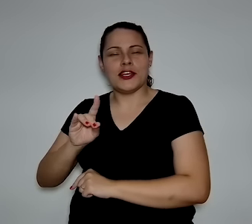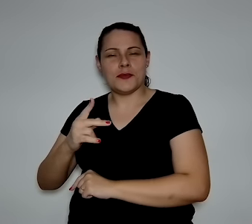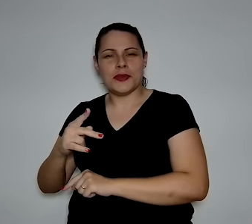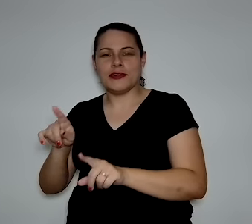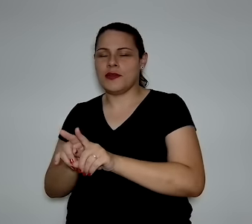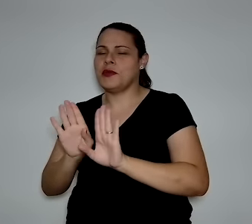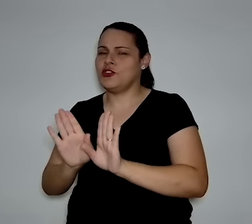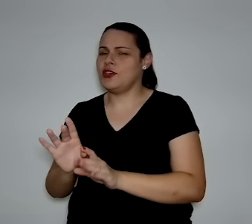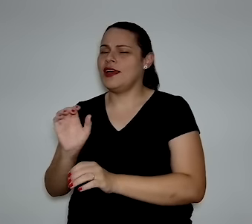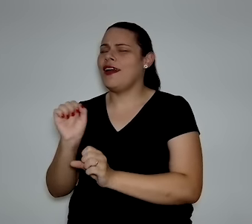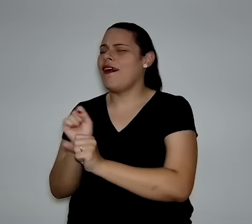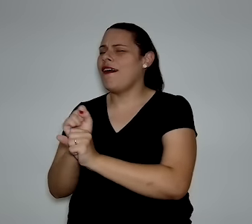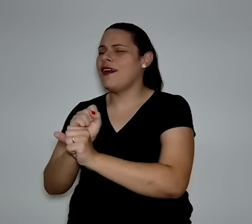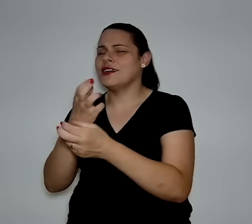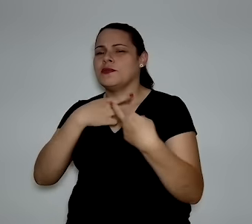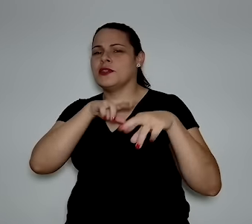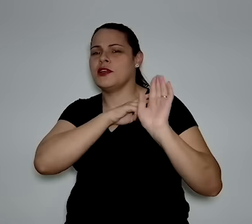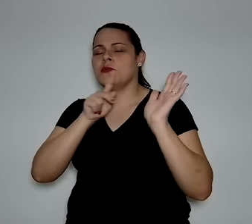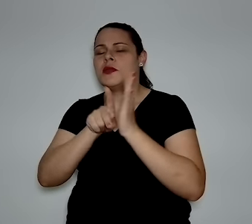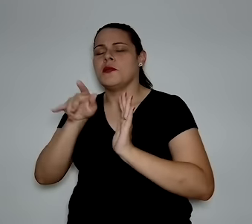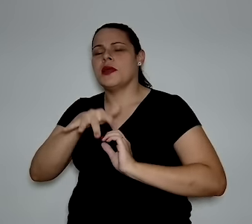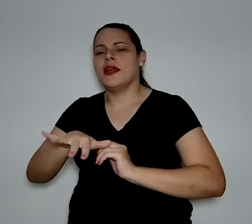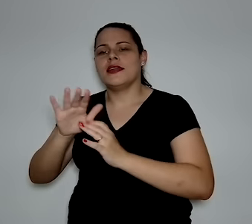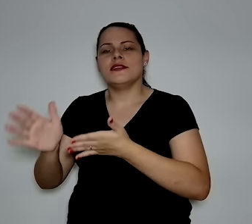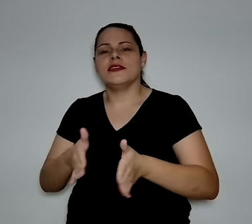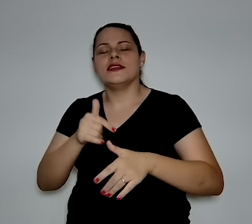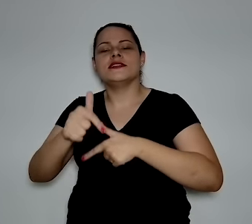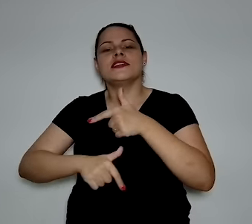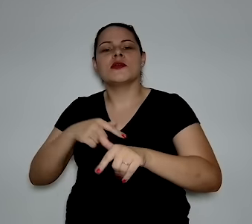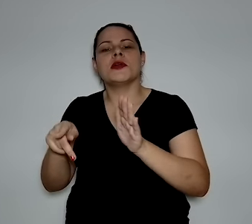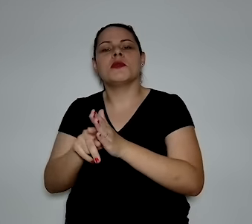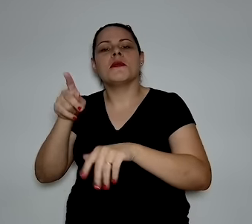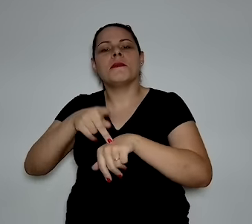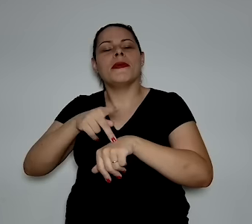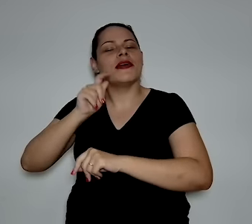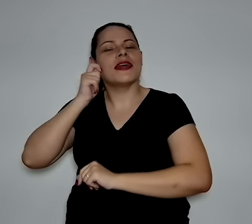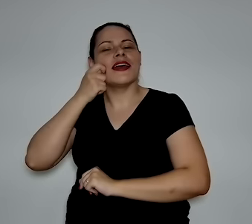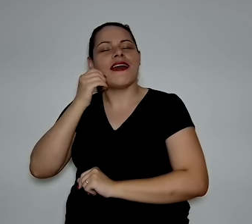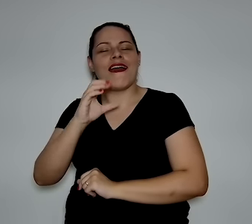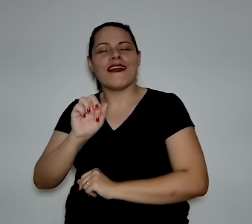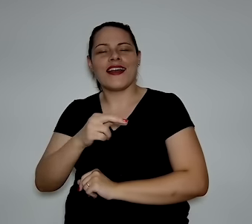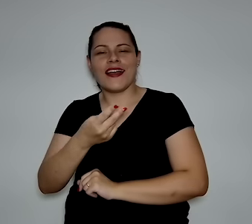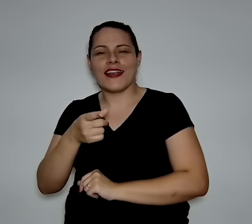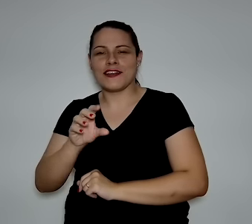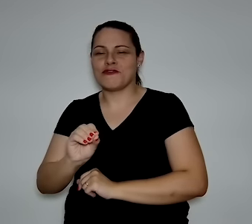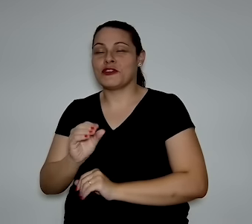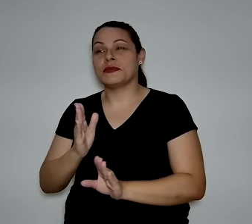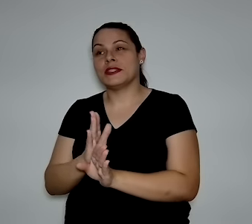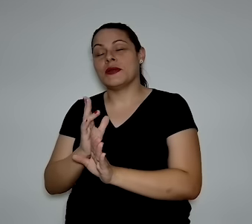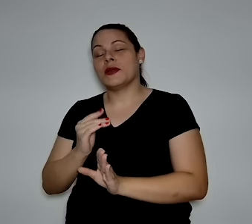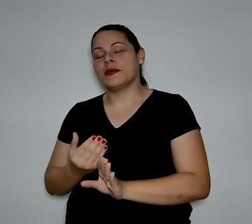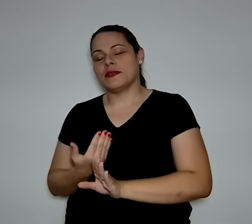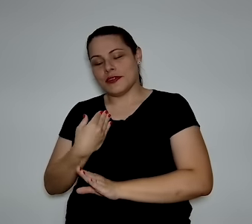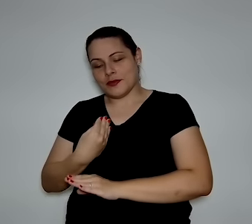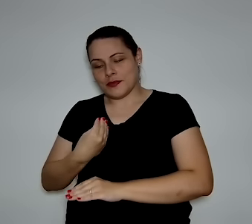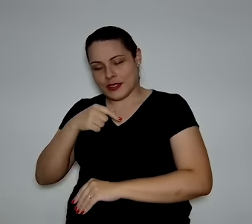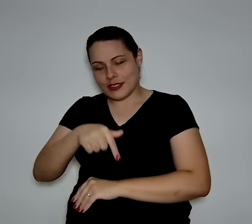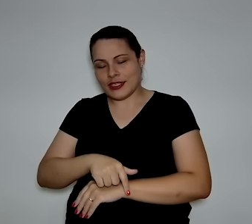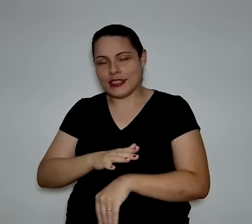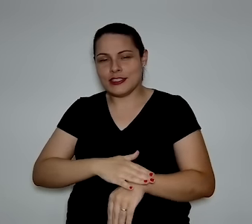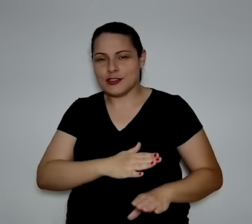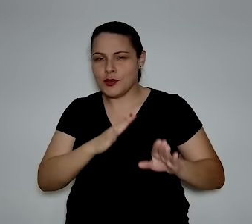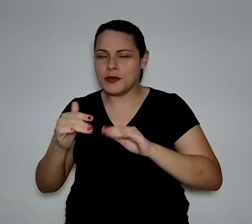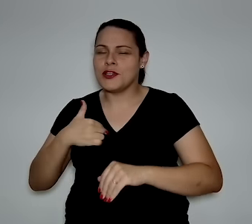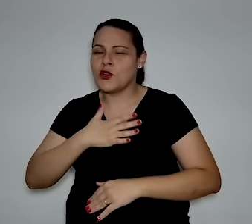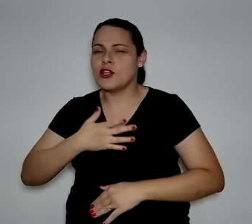e eu, por muito tempo, fui responsável pela operação da planta a carvão da IDP. Então, eu estou aqui nesse